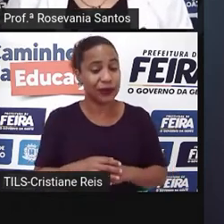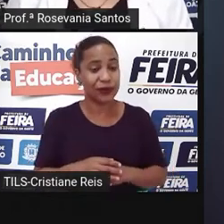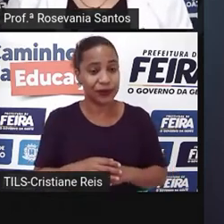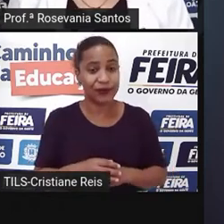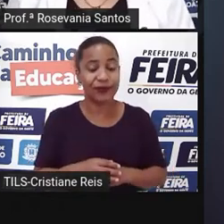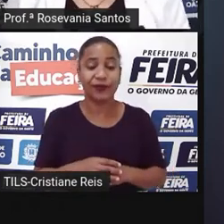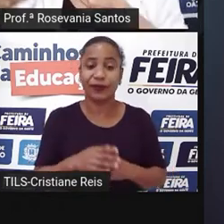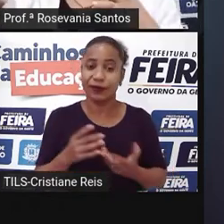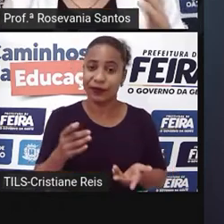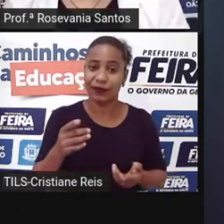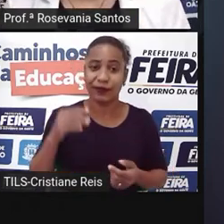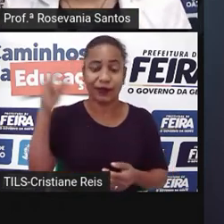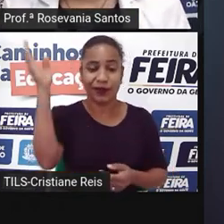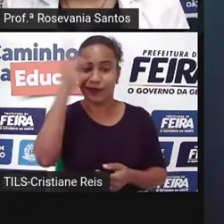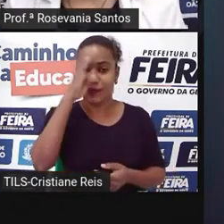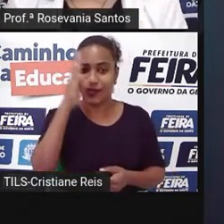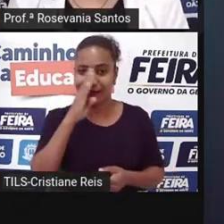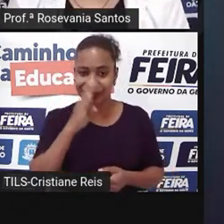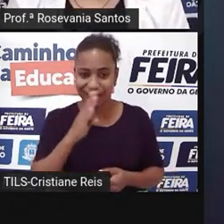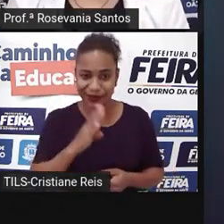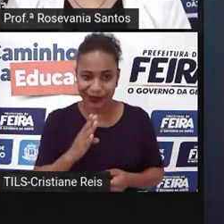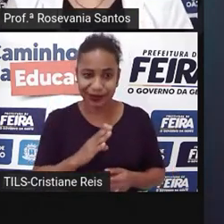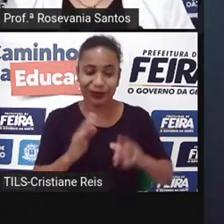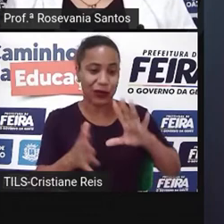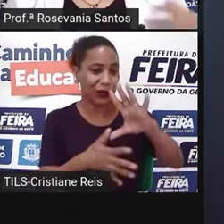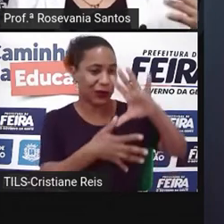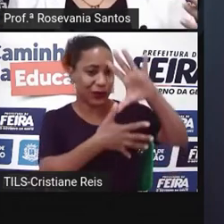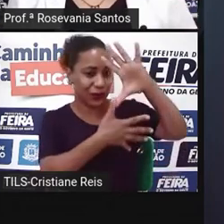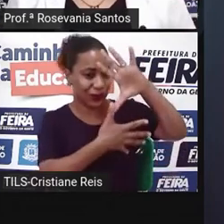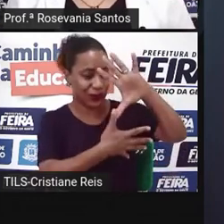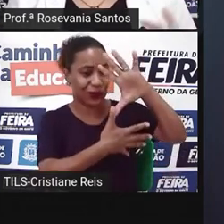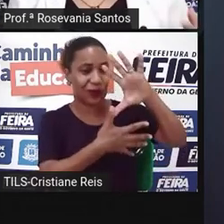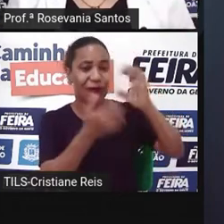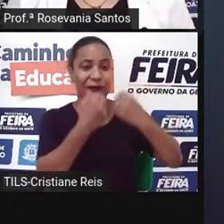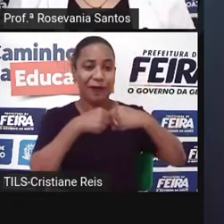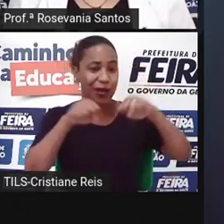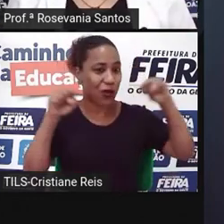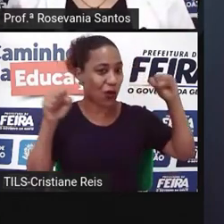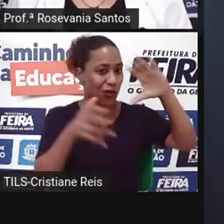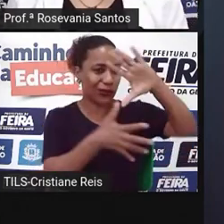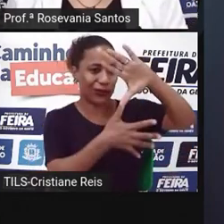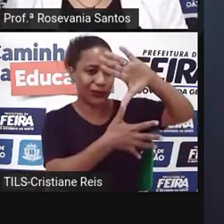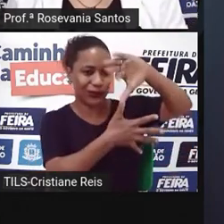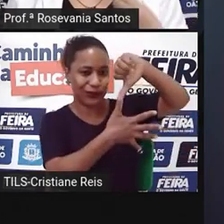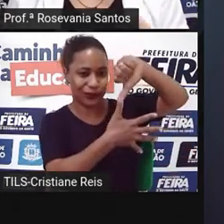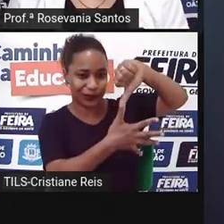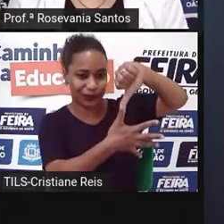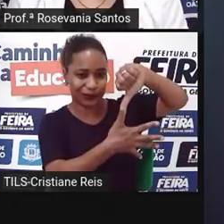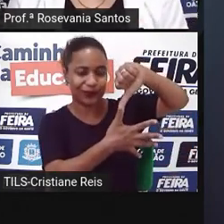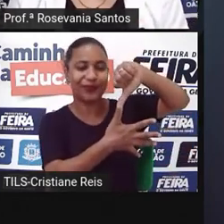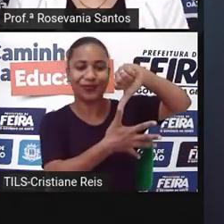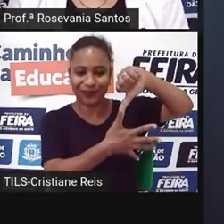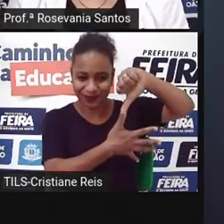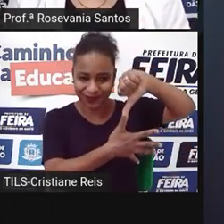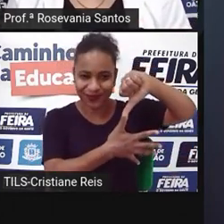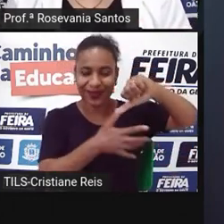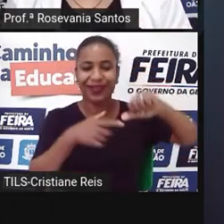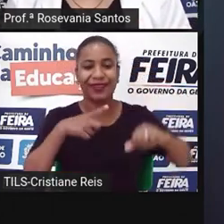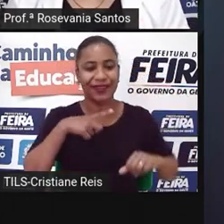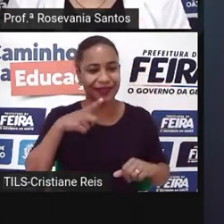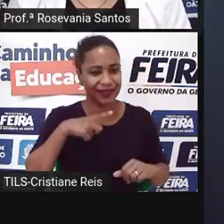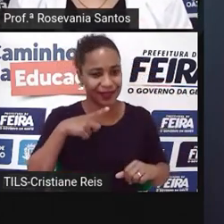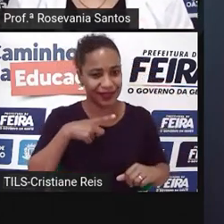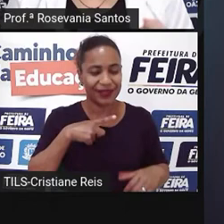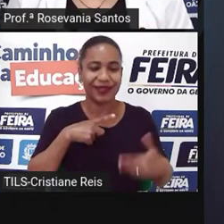gente fala de Brasil, o gigante, né? da América do Sul, onde tem toda uma característica ali de exportação, principalmente do